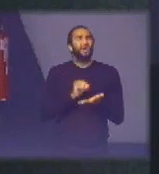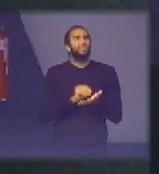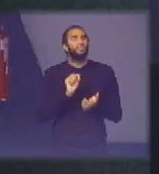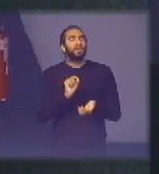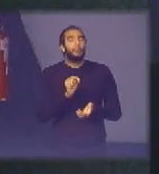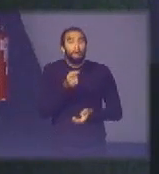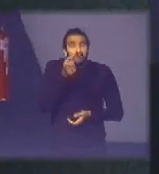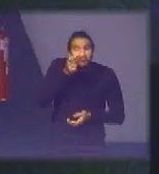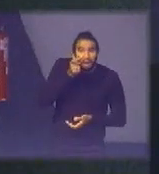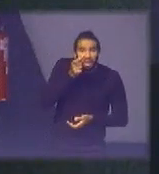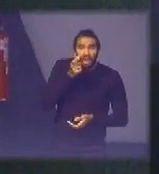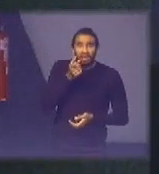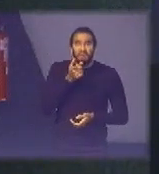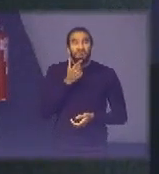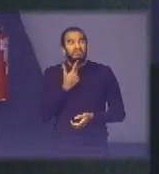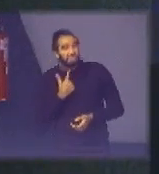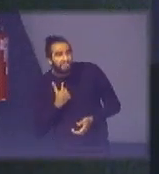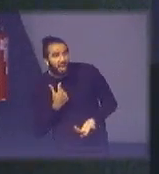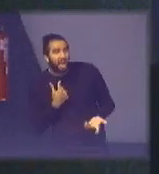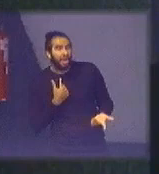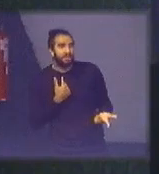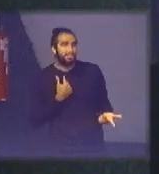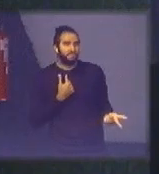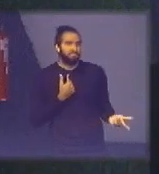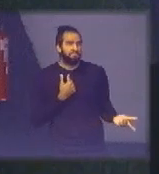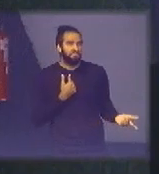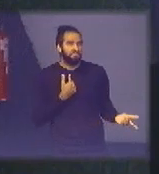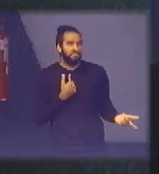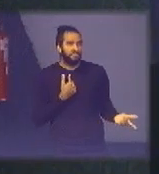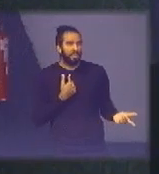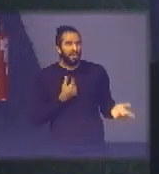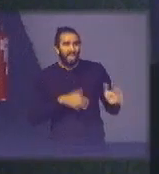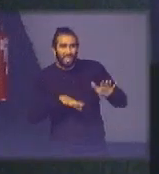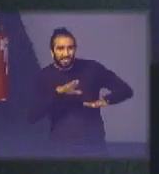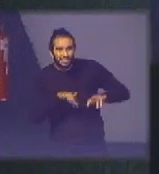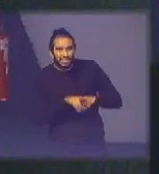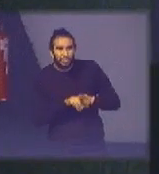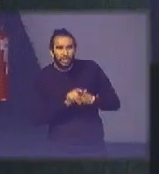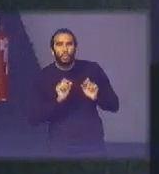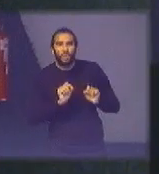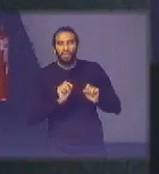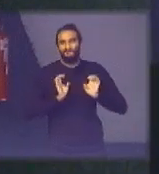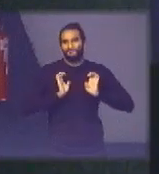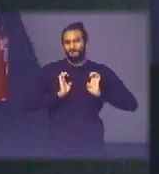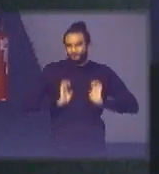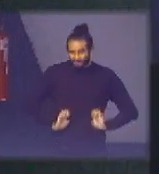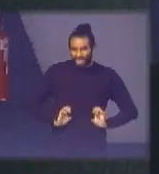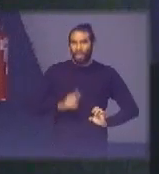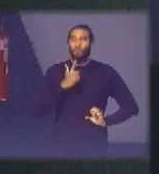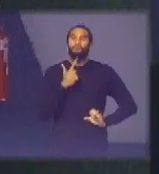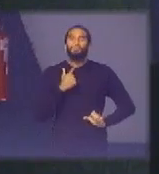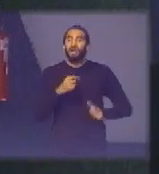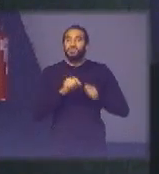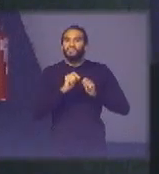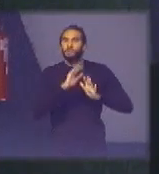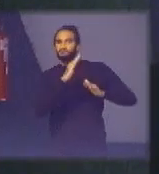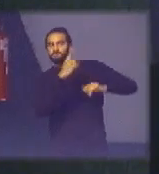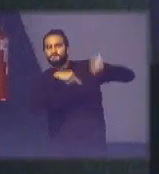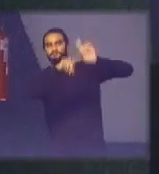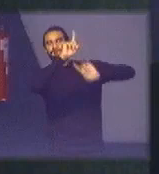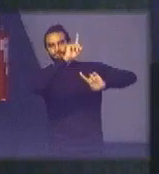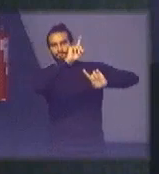interesse com a vontade e talvez ética e vontade de fazer de evoluir